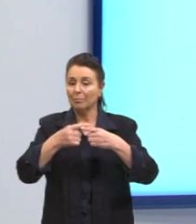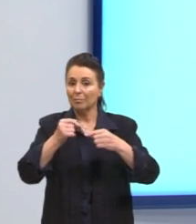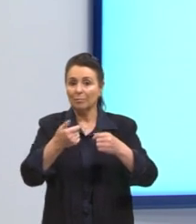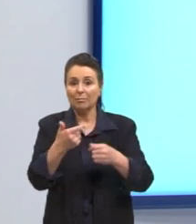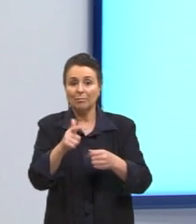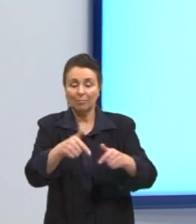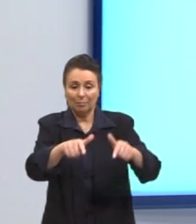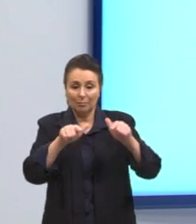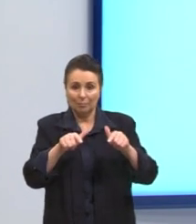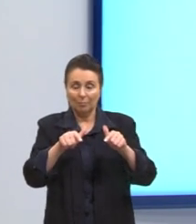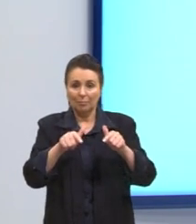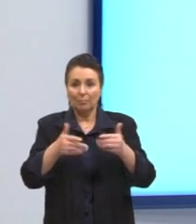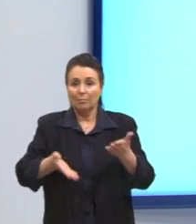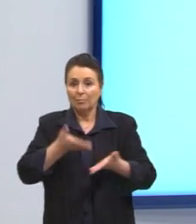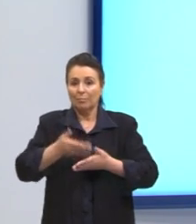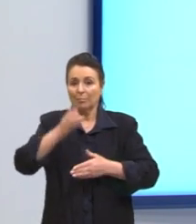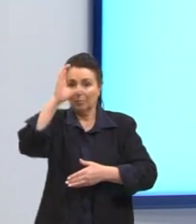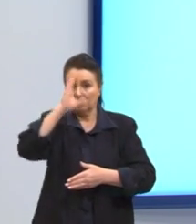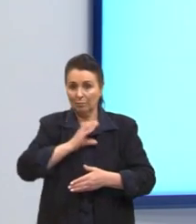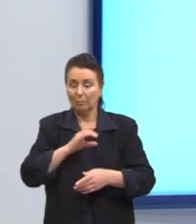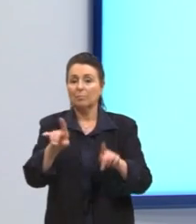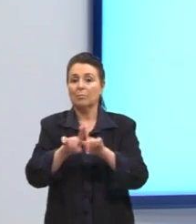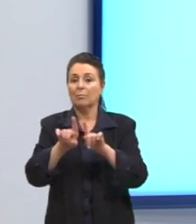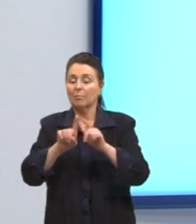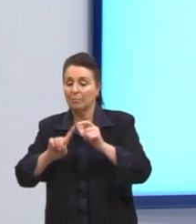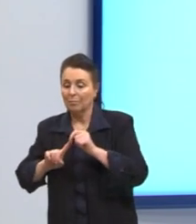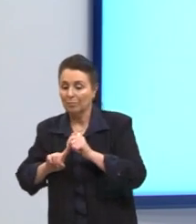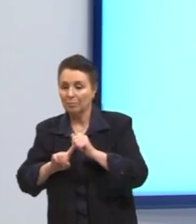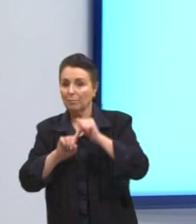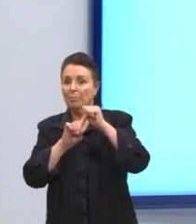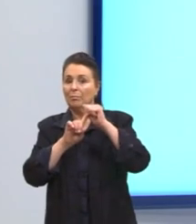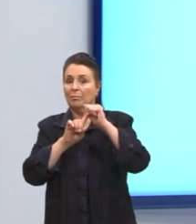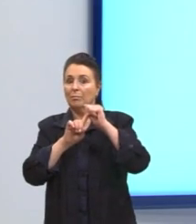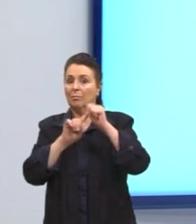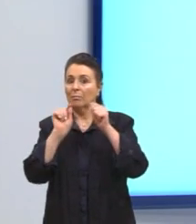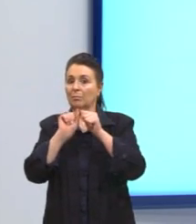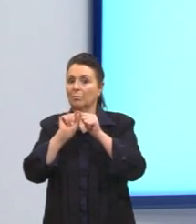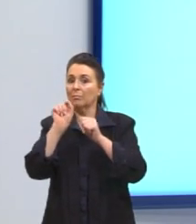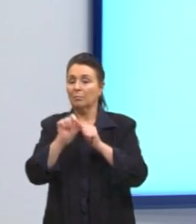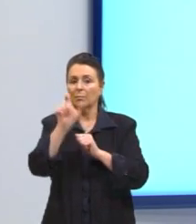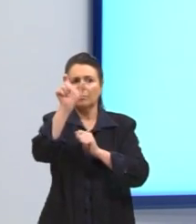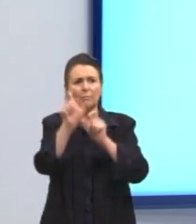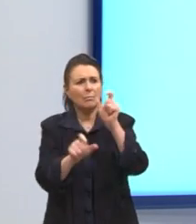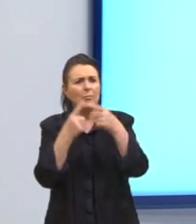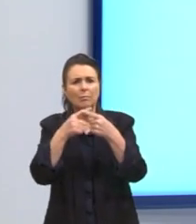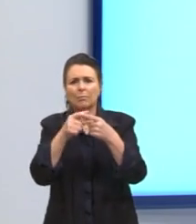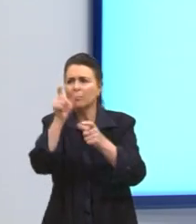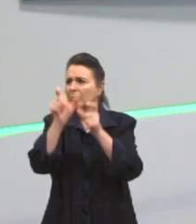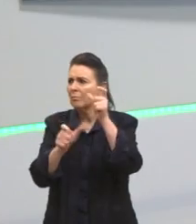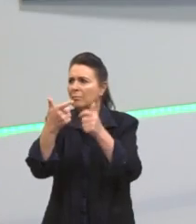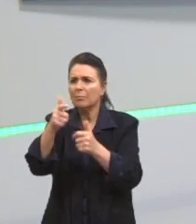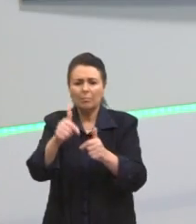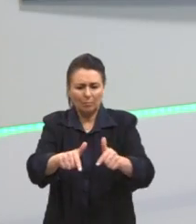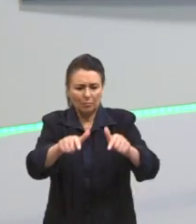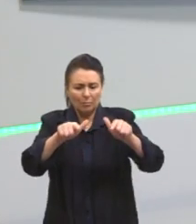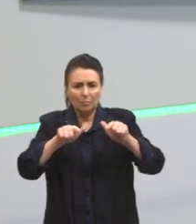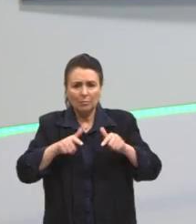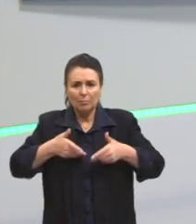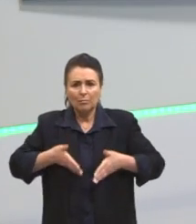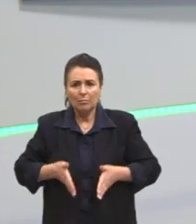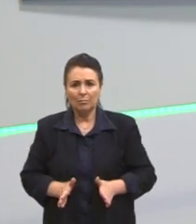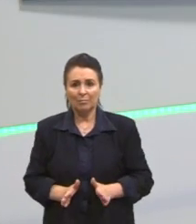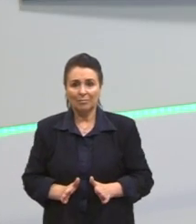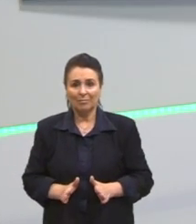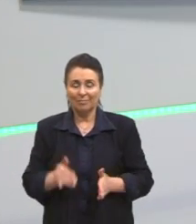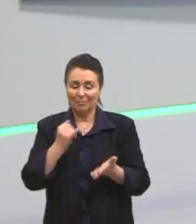promover a cidadania, bem como o principal entrave que impede que tantas pessoas não se registrem. Nossa